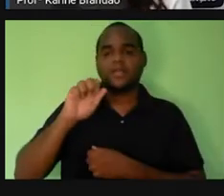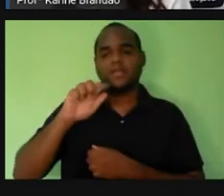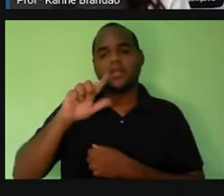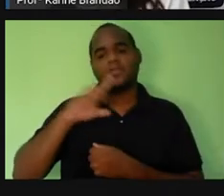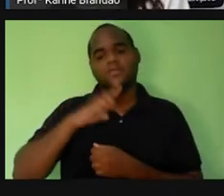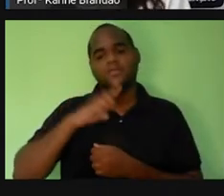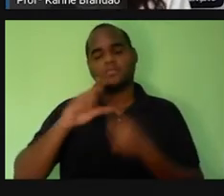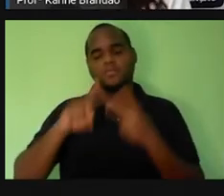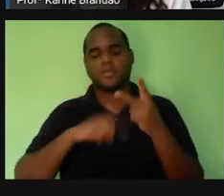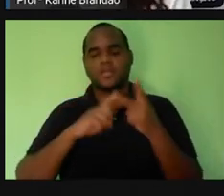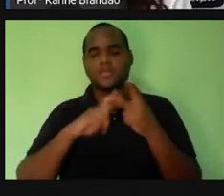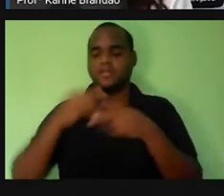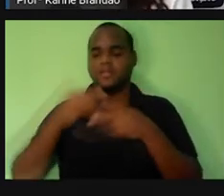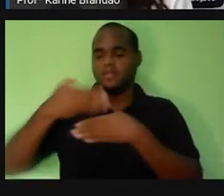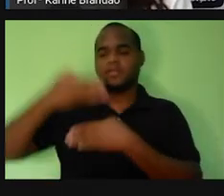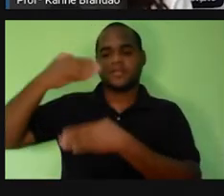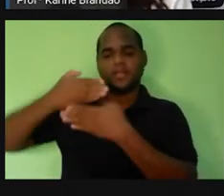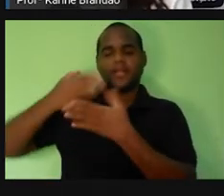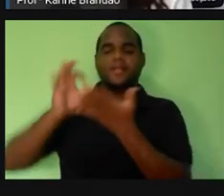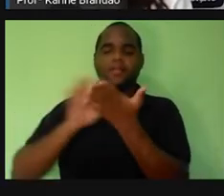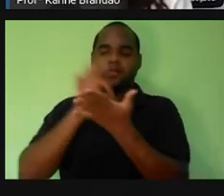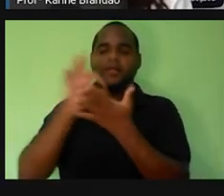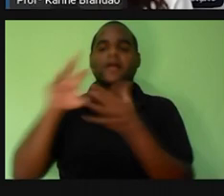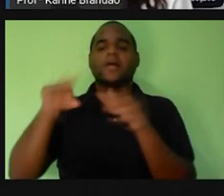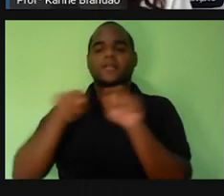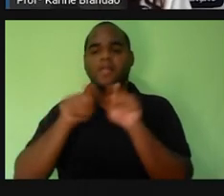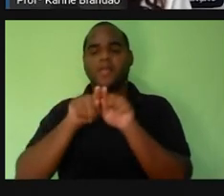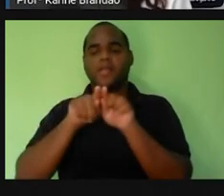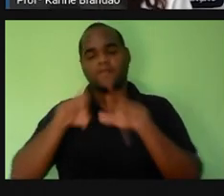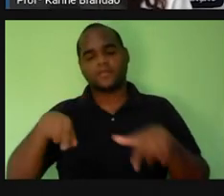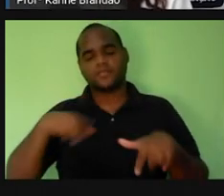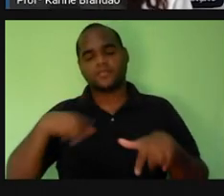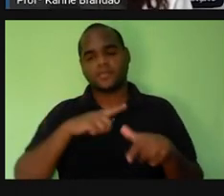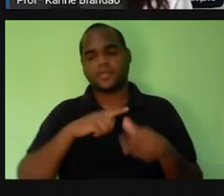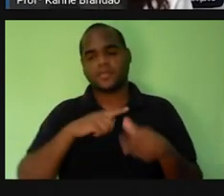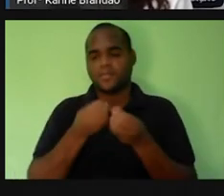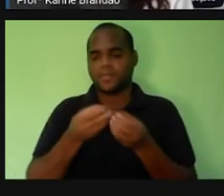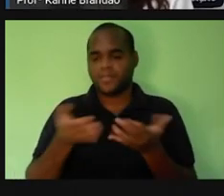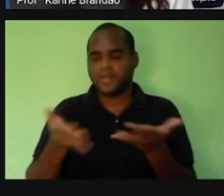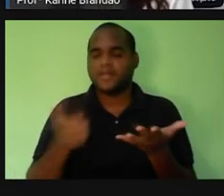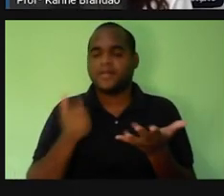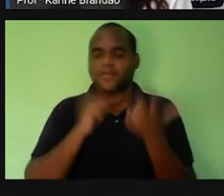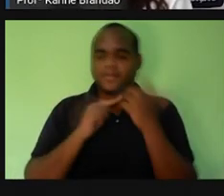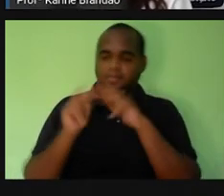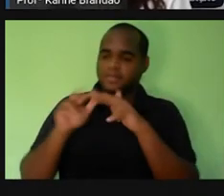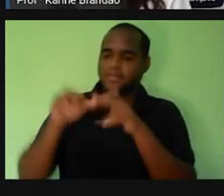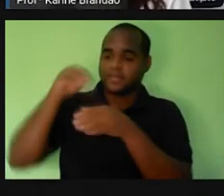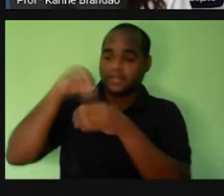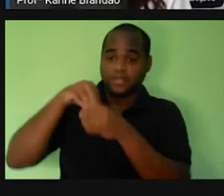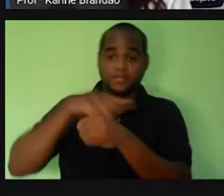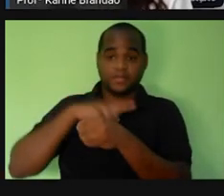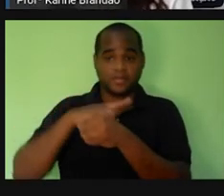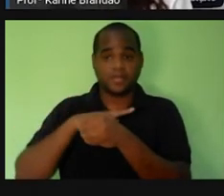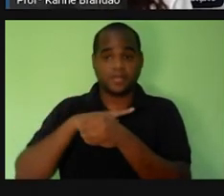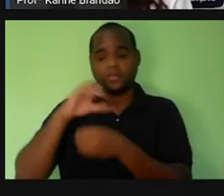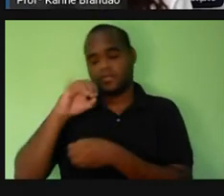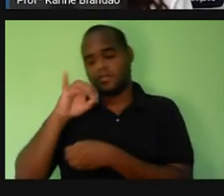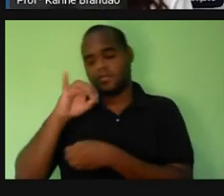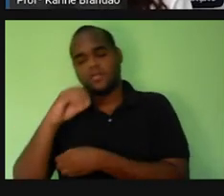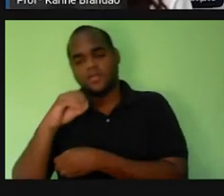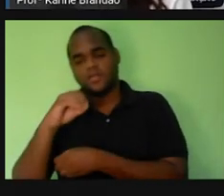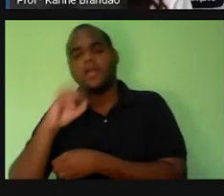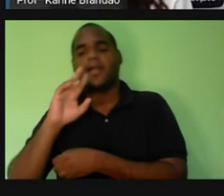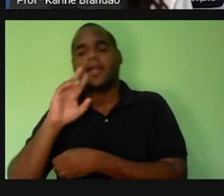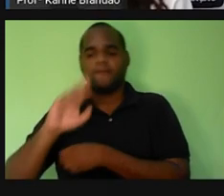aqui, né? Tem esse material genético disperso, dentro, solto, dentro do citoplasma, que é bem